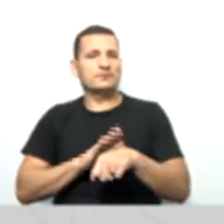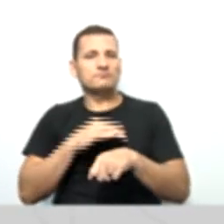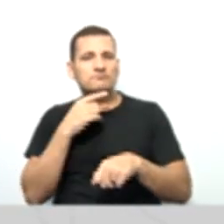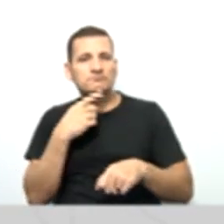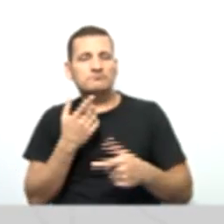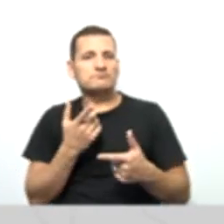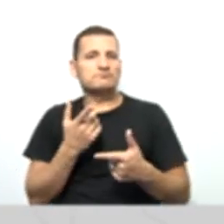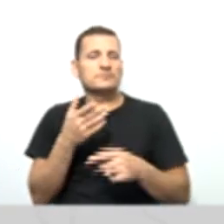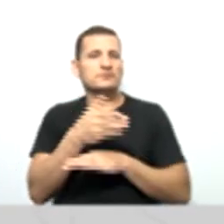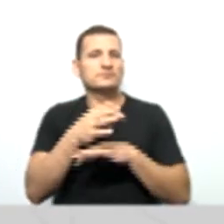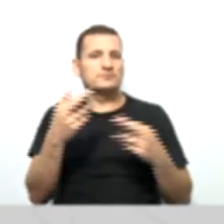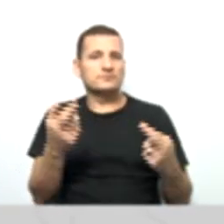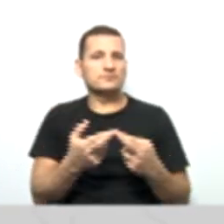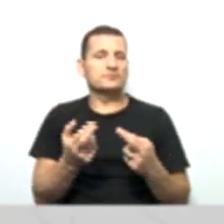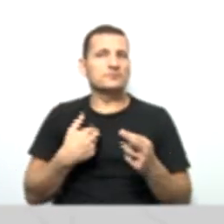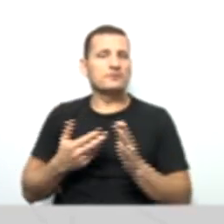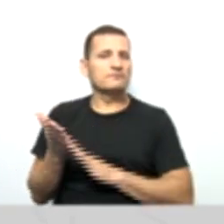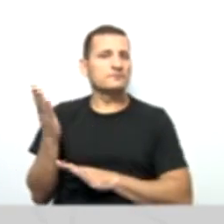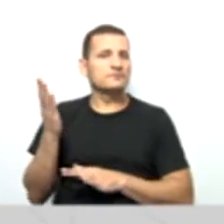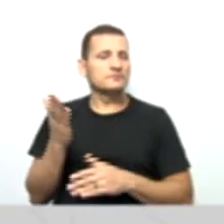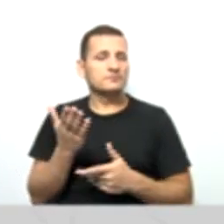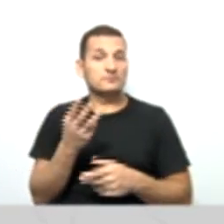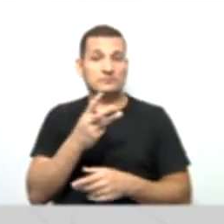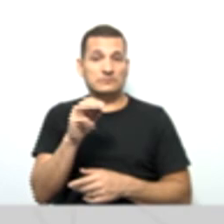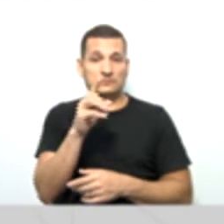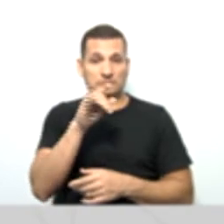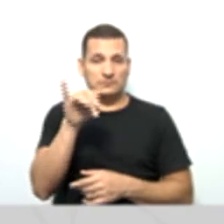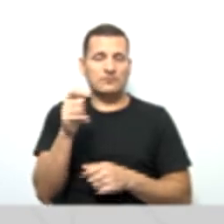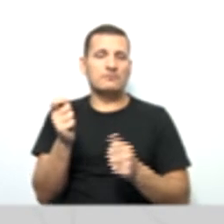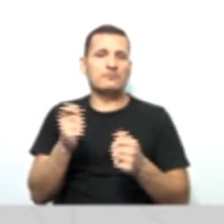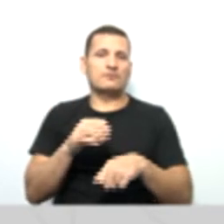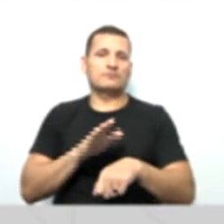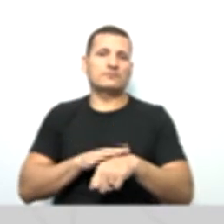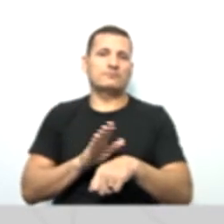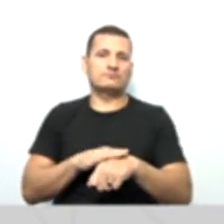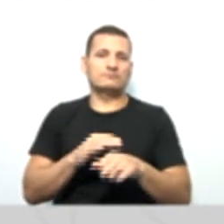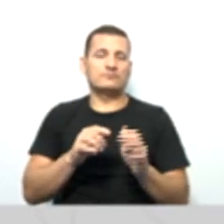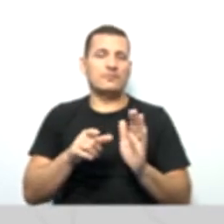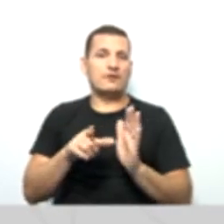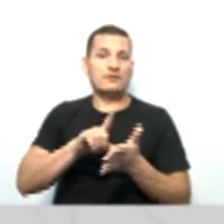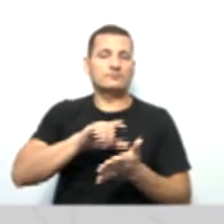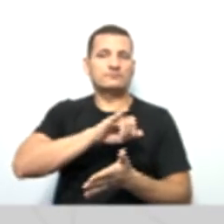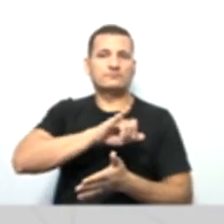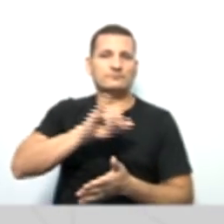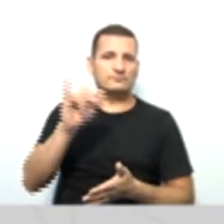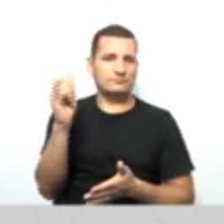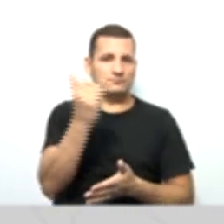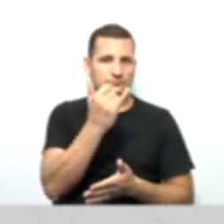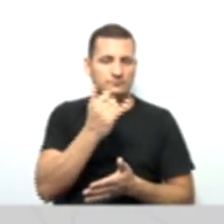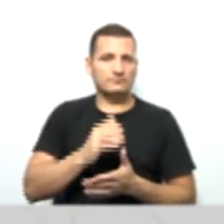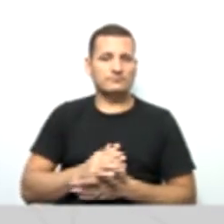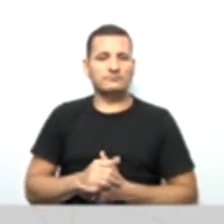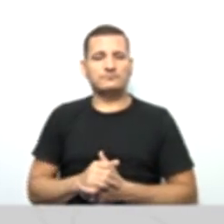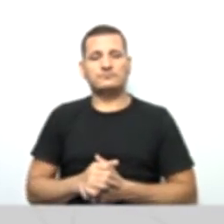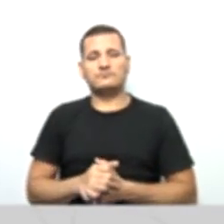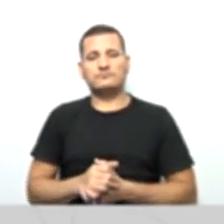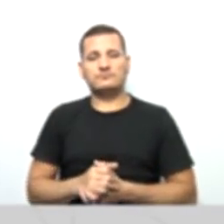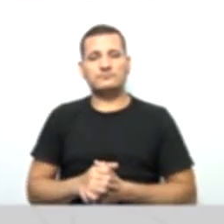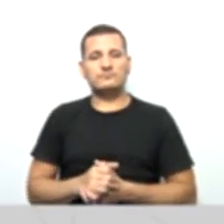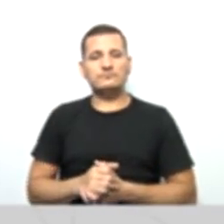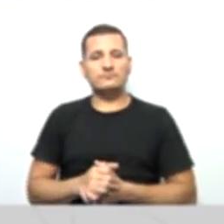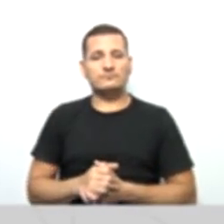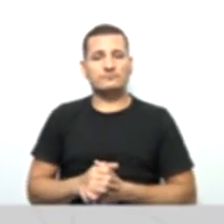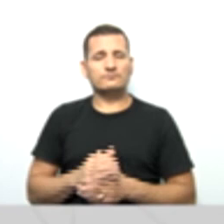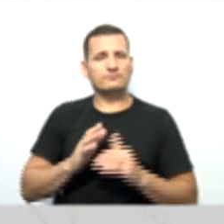viajando. Então, 30 dias é tempo suficiente para estar se planejando, certo? O auditor, ele deve verificar